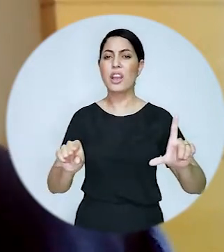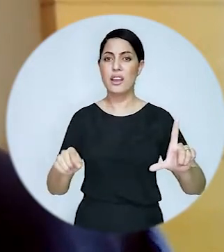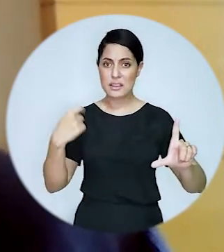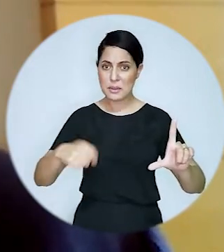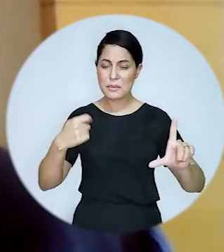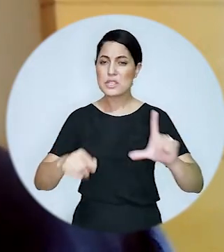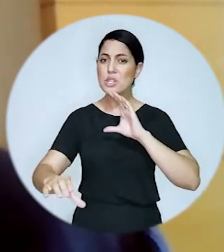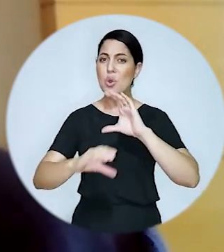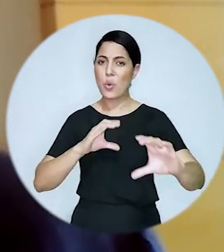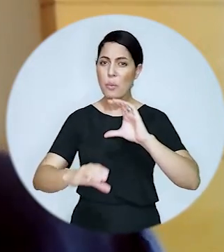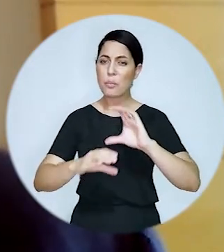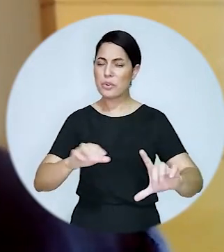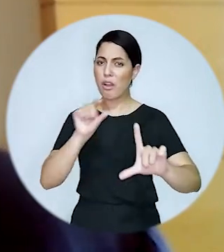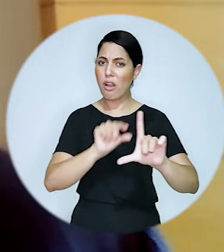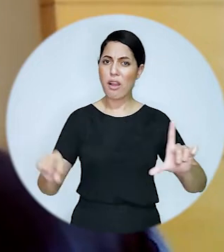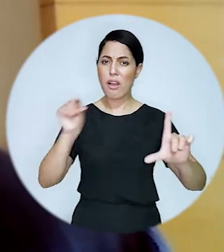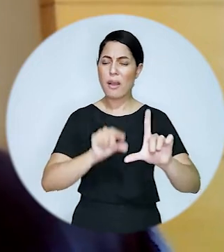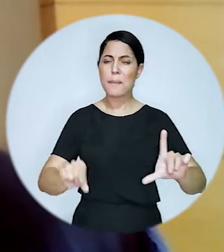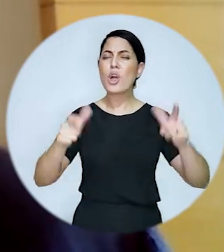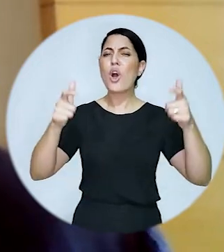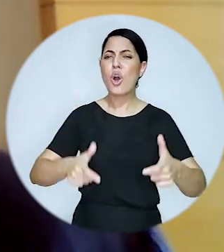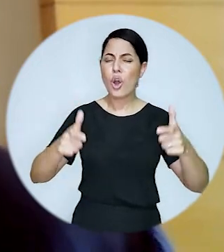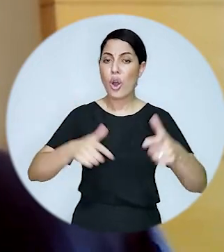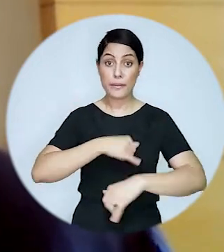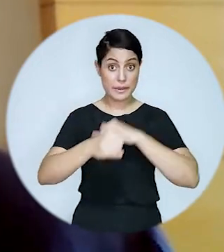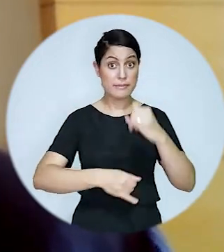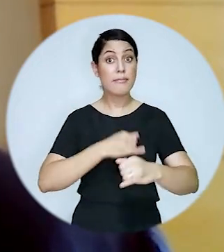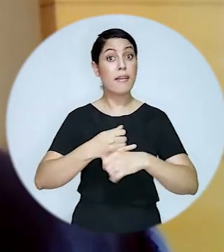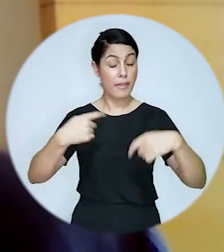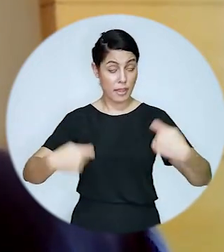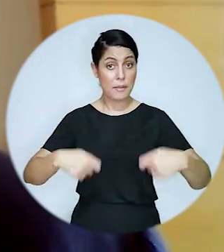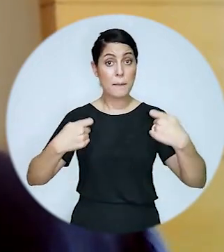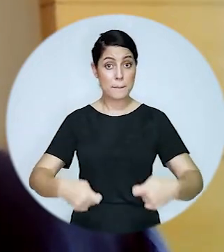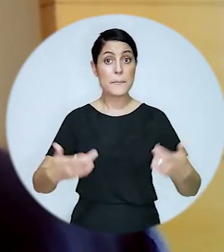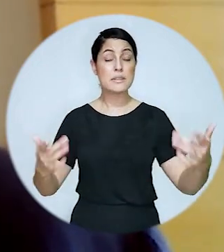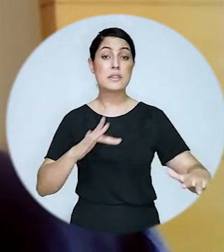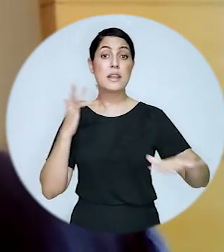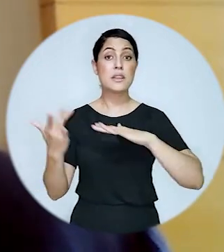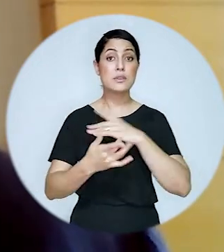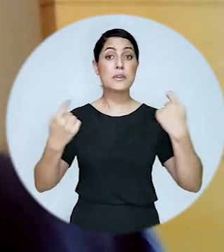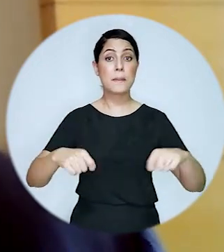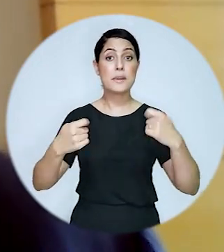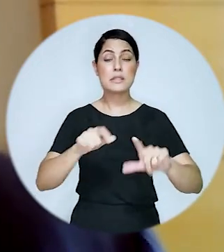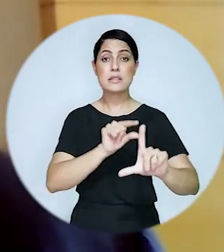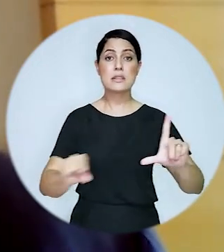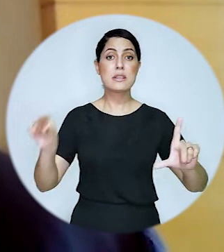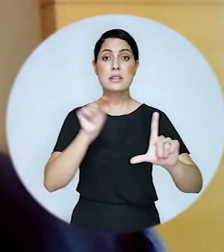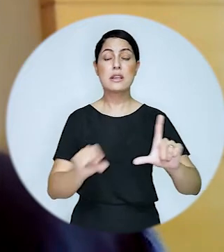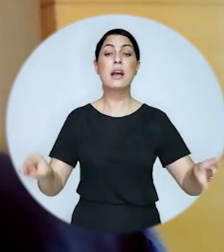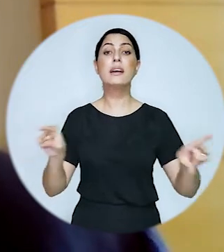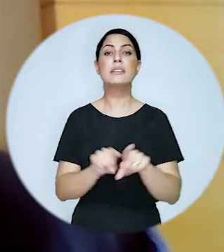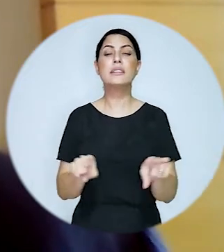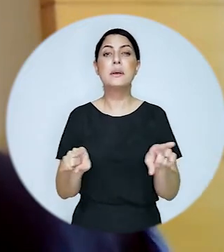legendas em toda a nossa comunicação principalmente na internet principalmente nas redes sociais é